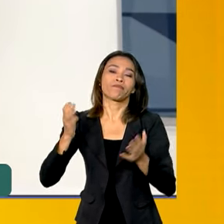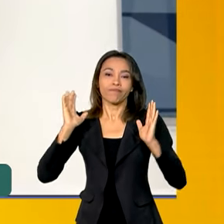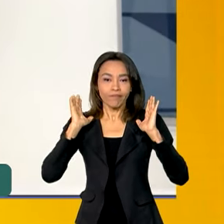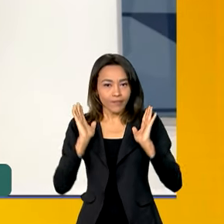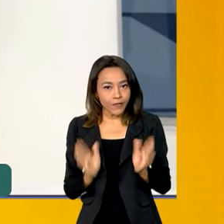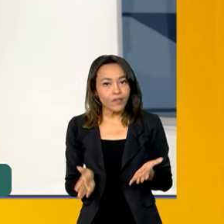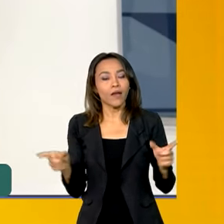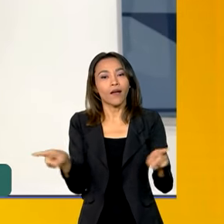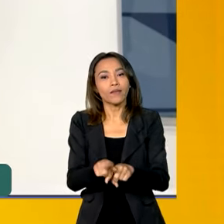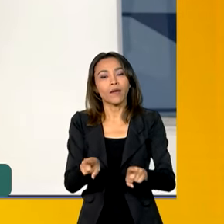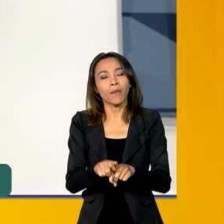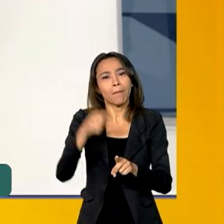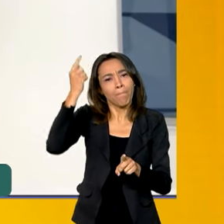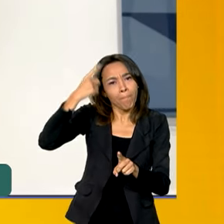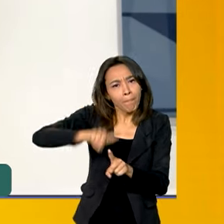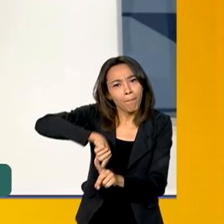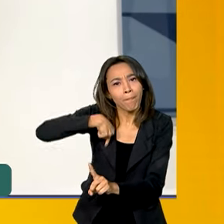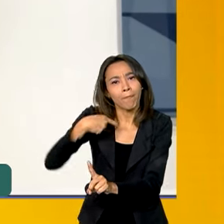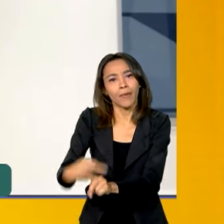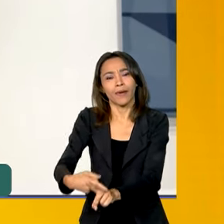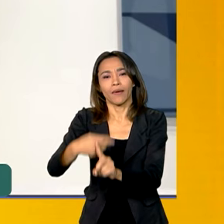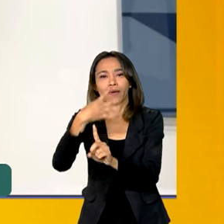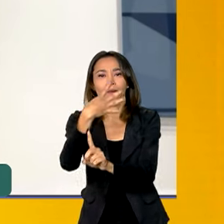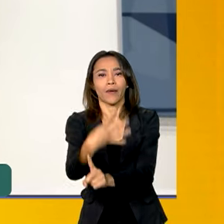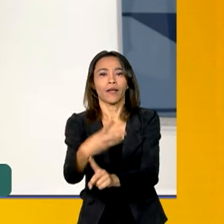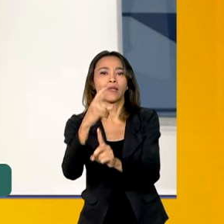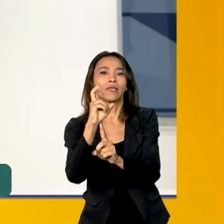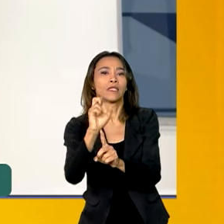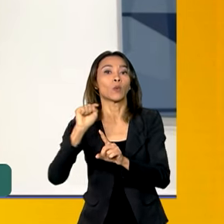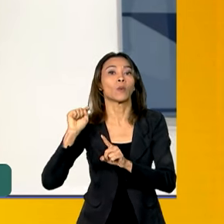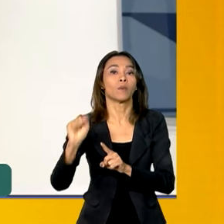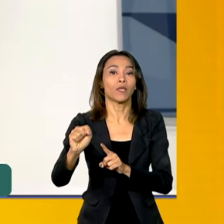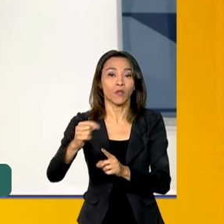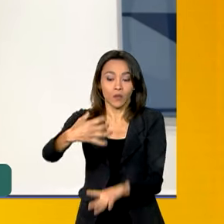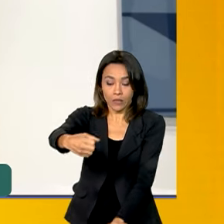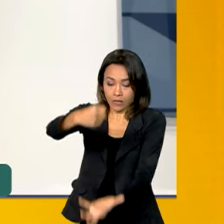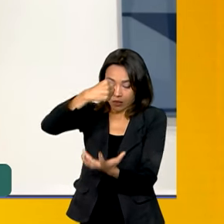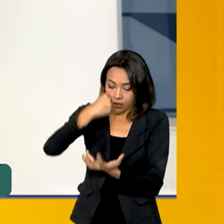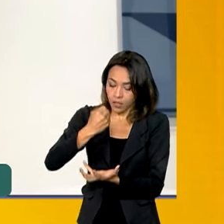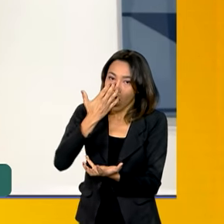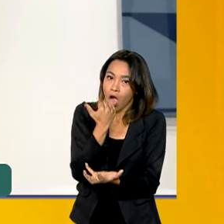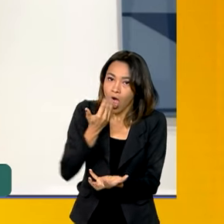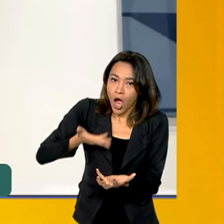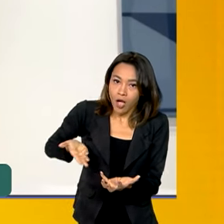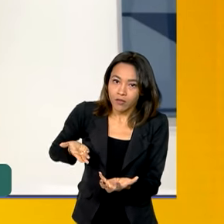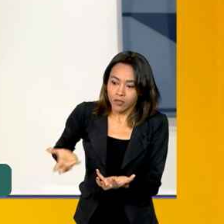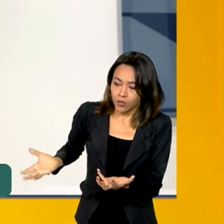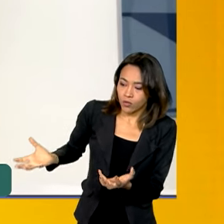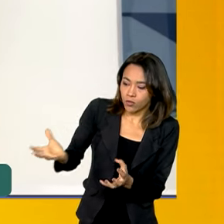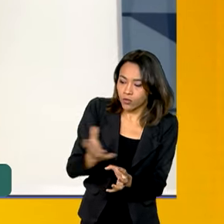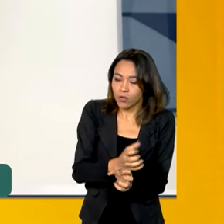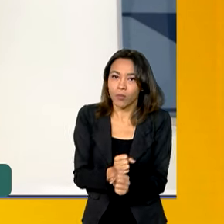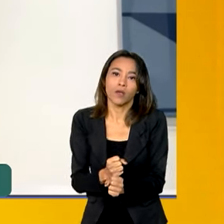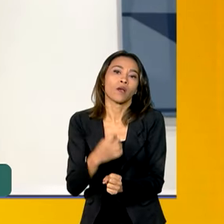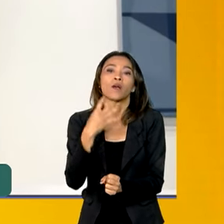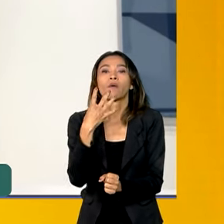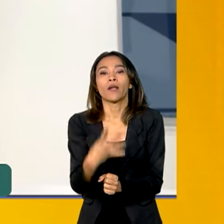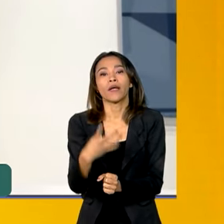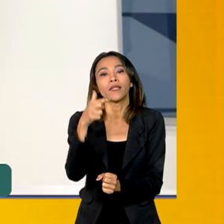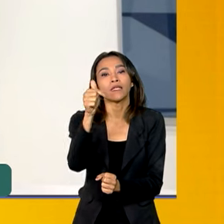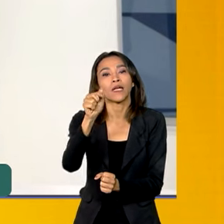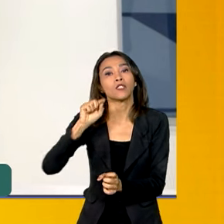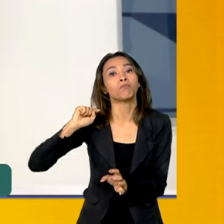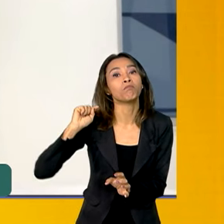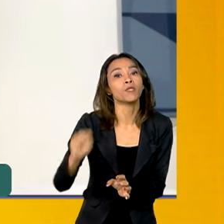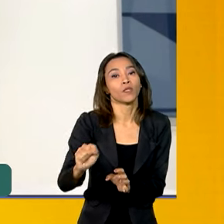providenciando a aquisição de mais 45 mil cestas de alimentos. Então, estamos falando de 47 mil cestas de